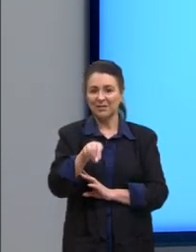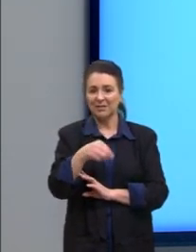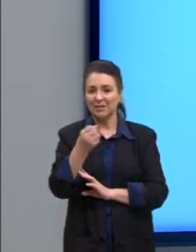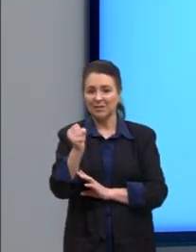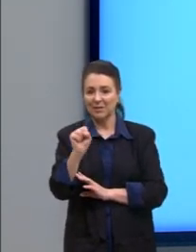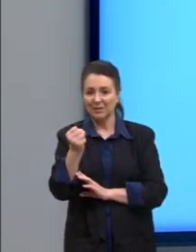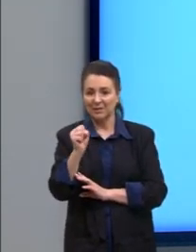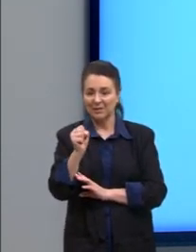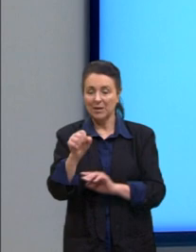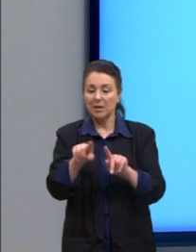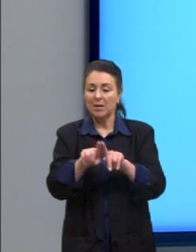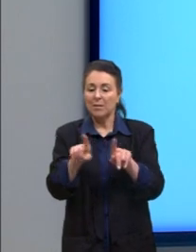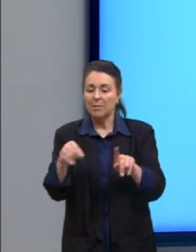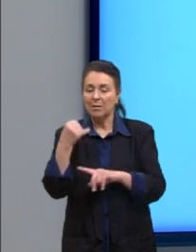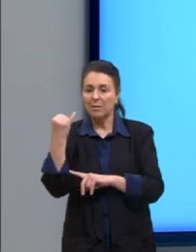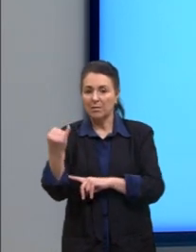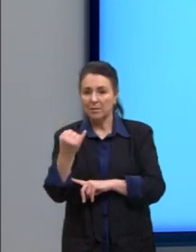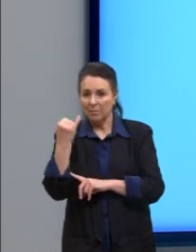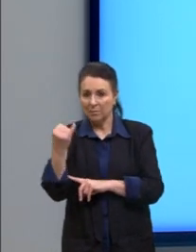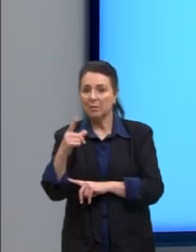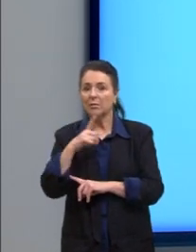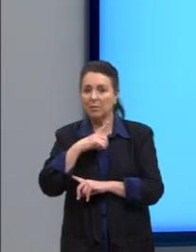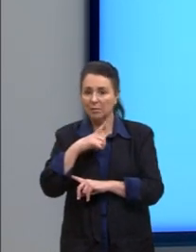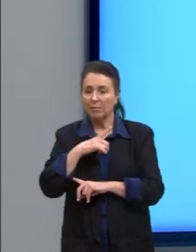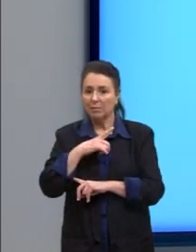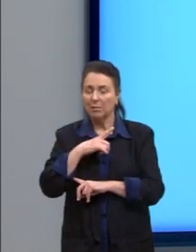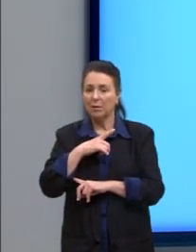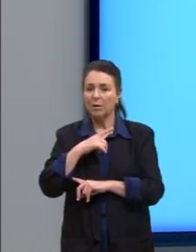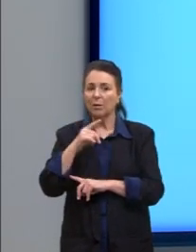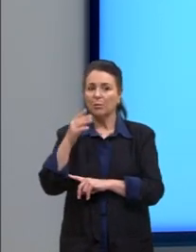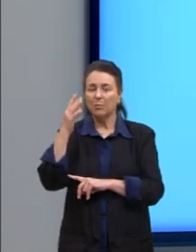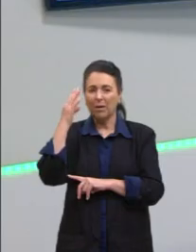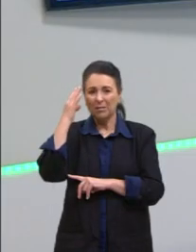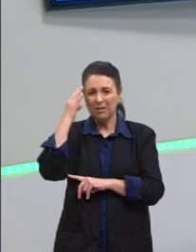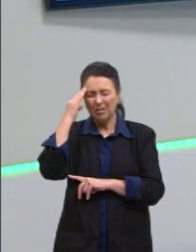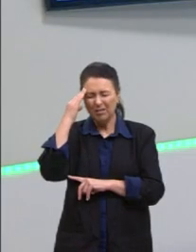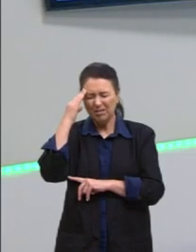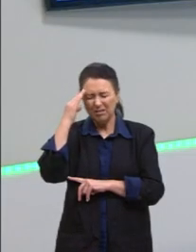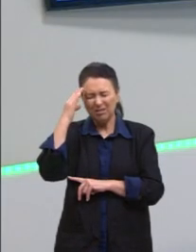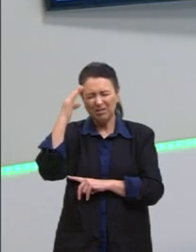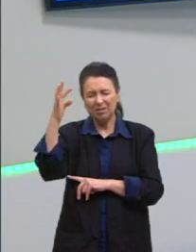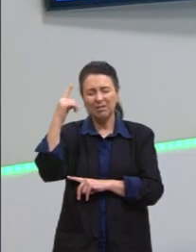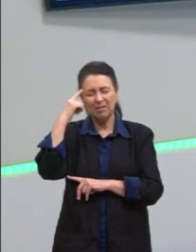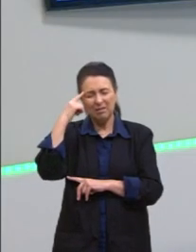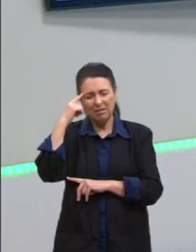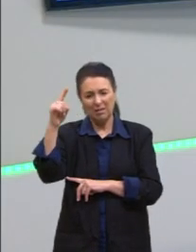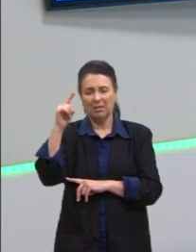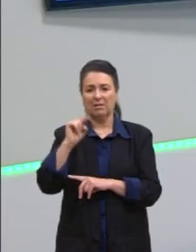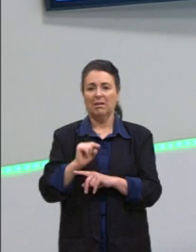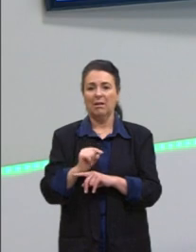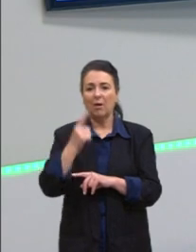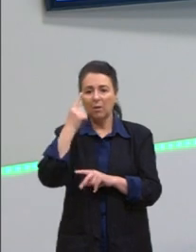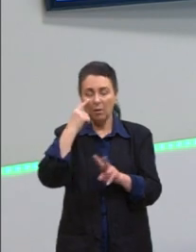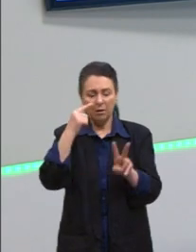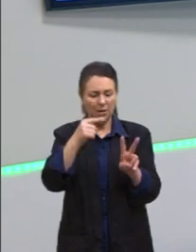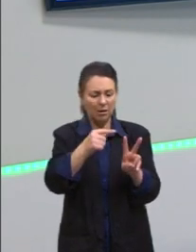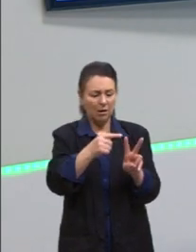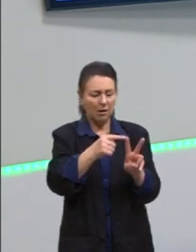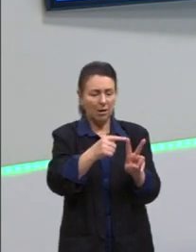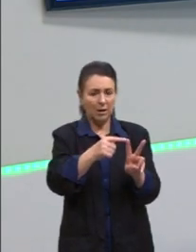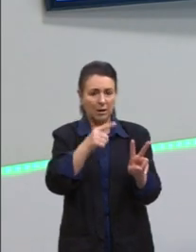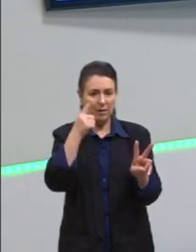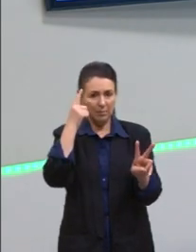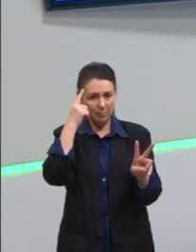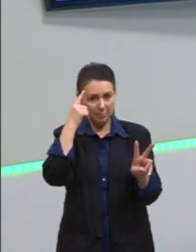Mas aí é importante a gente ter um pouquinho dessa noção, né? Olha para a raiz que tu tem ali e pensa nos